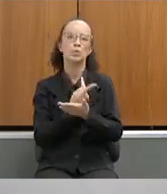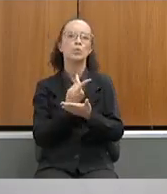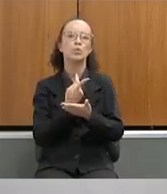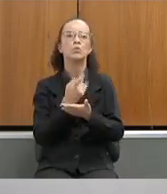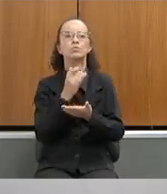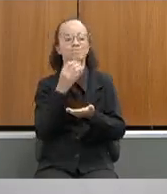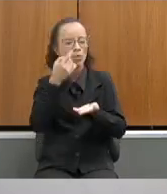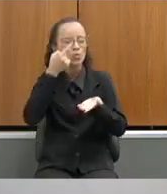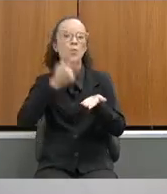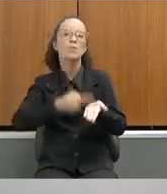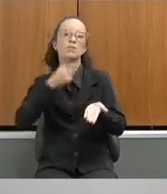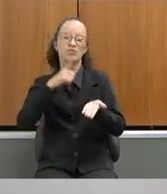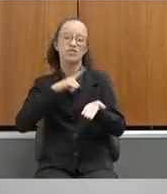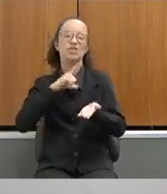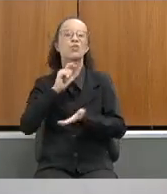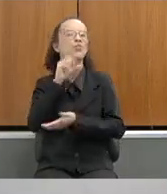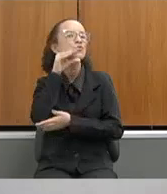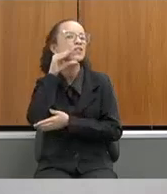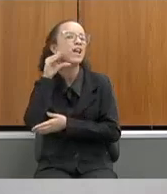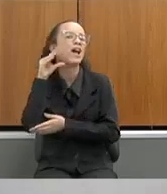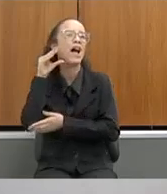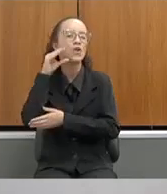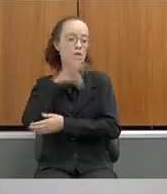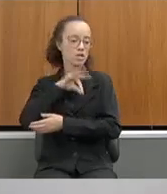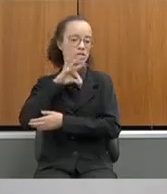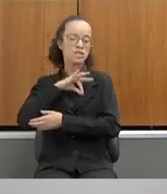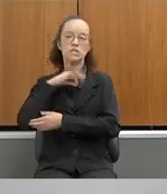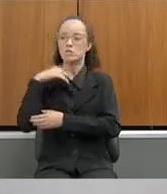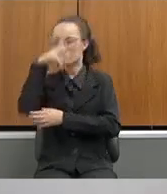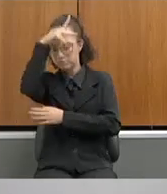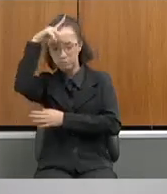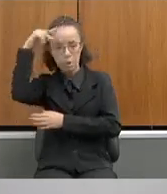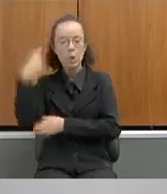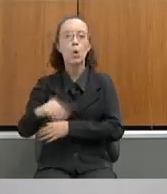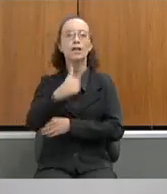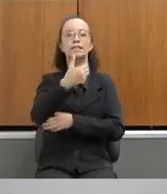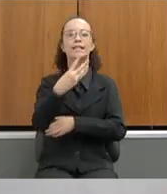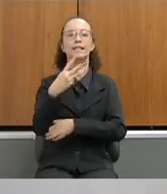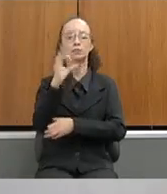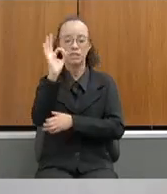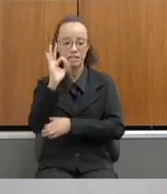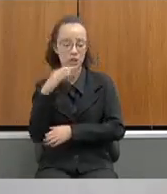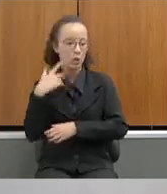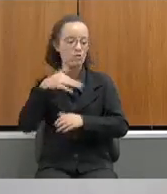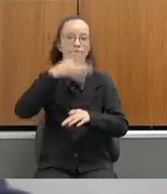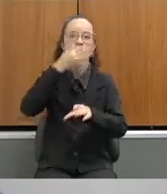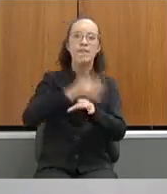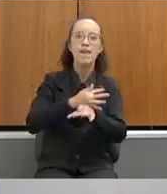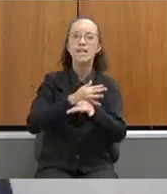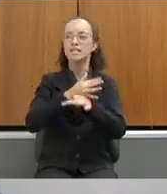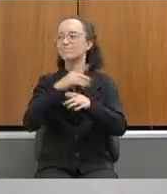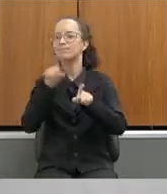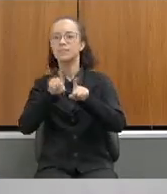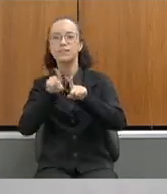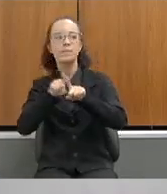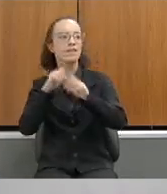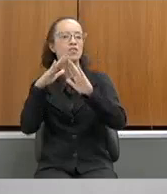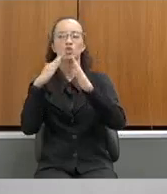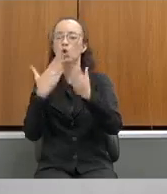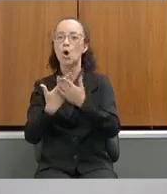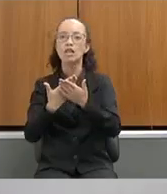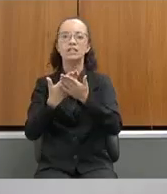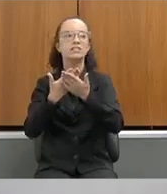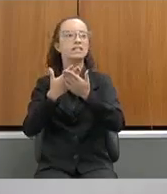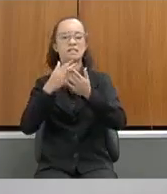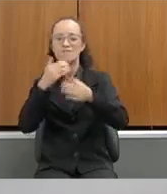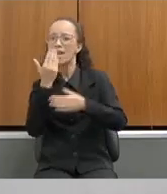um compromisso com servidores, atraso de salários, de décimo terceiro, de férias premium, escolas caindo, sem